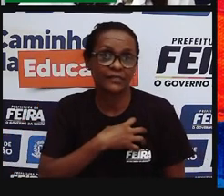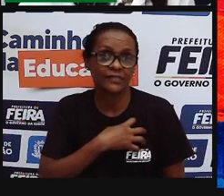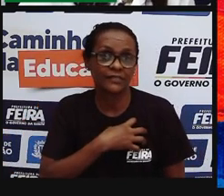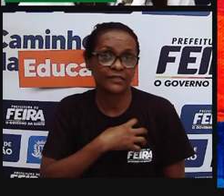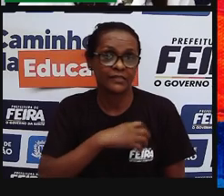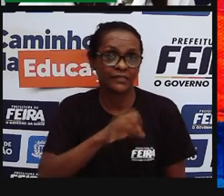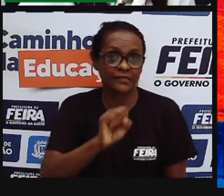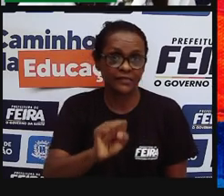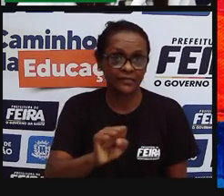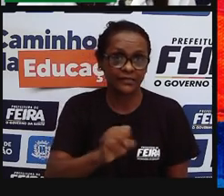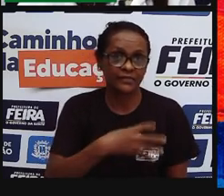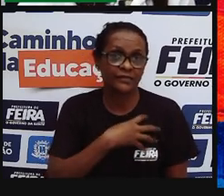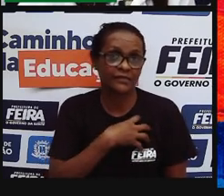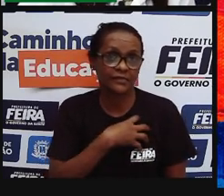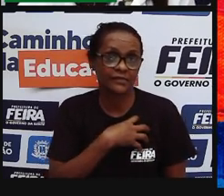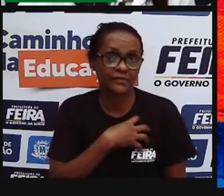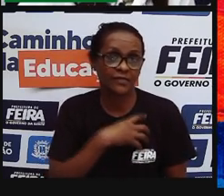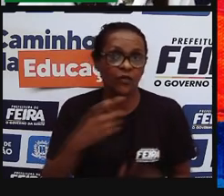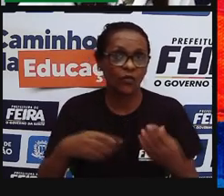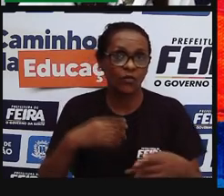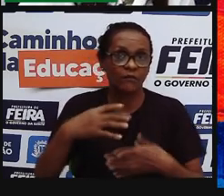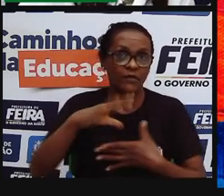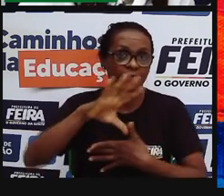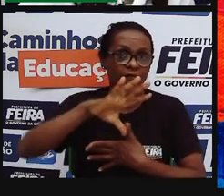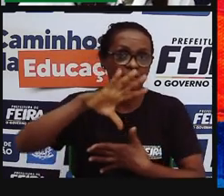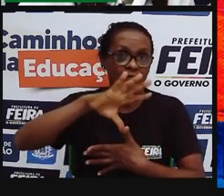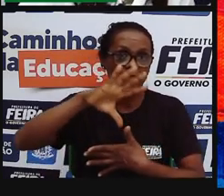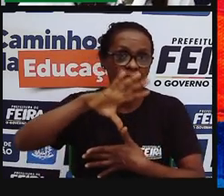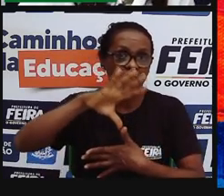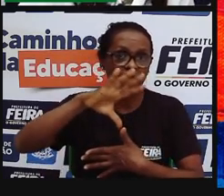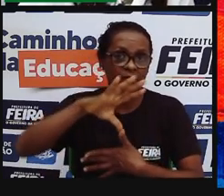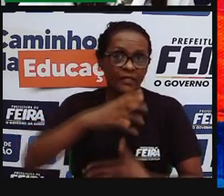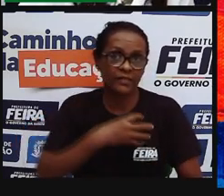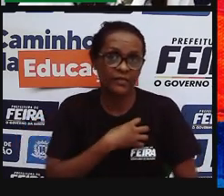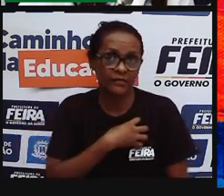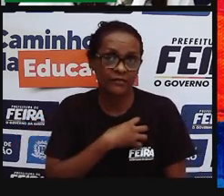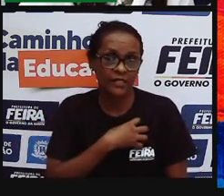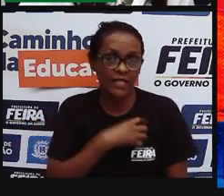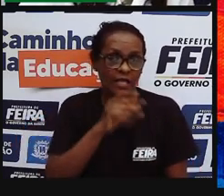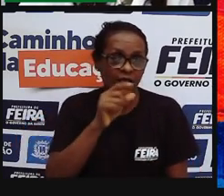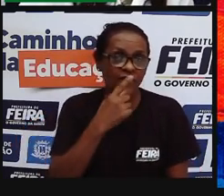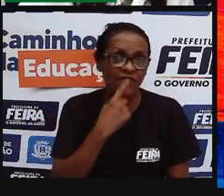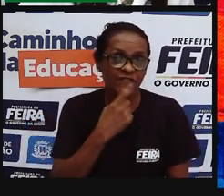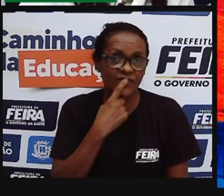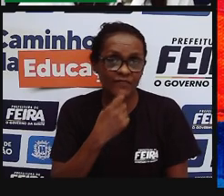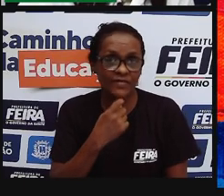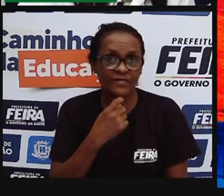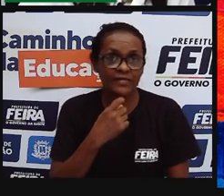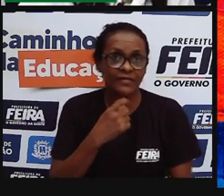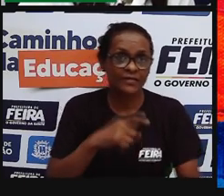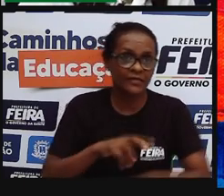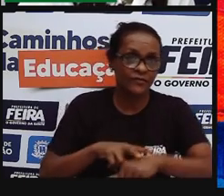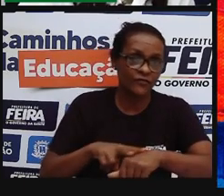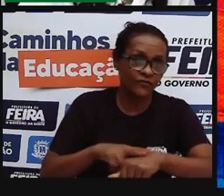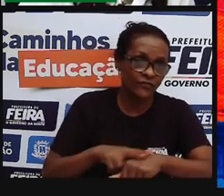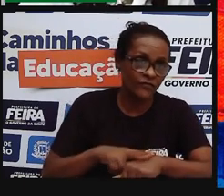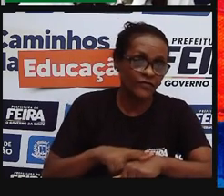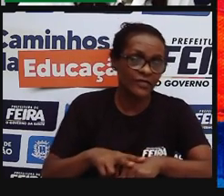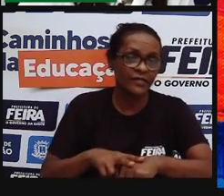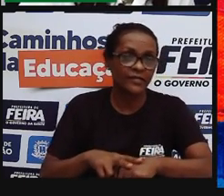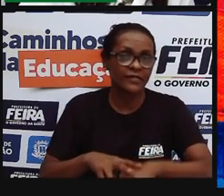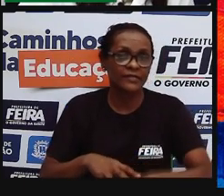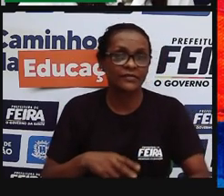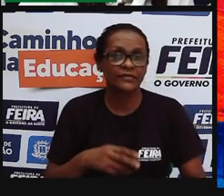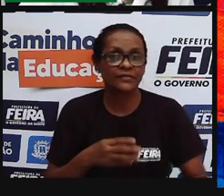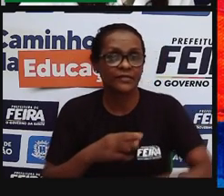aqui é o mapa da Bahia, se a gente pensa, cada um desses pontinhos em vermelho, em verde, marrom, né, cada um deles aqui